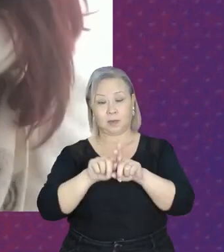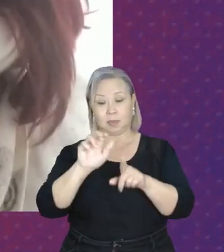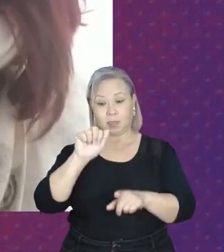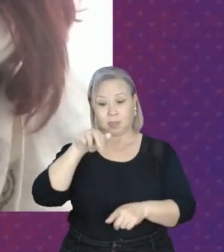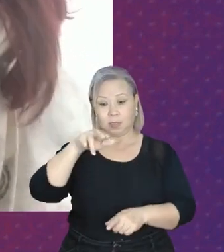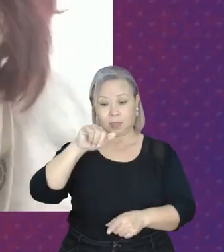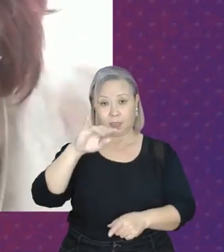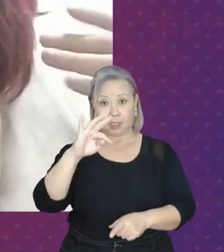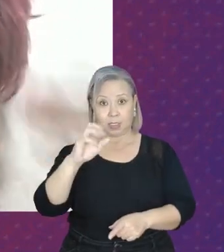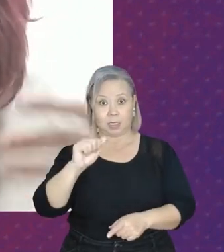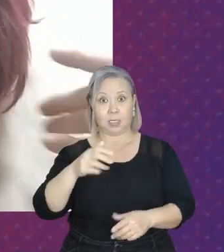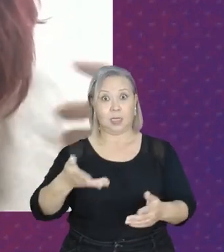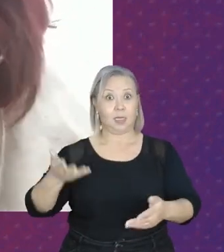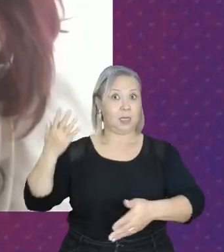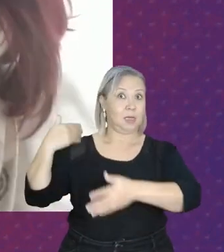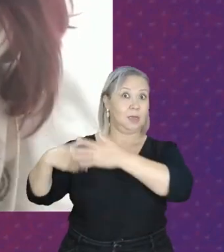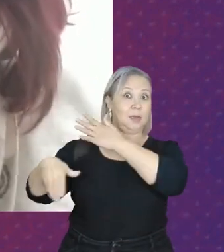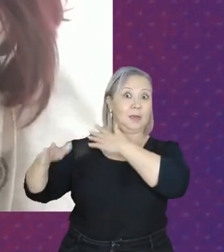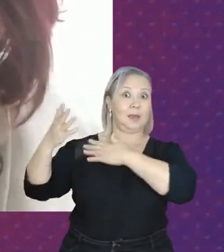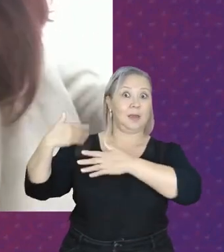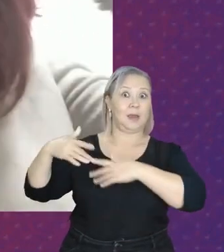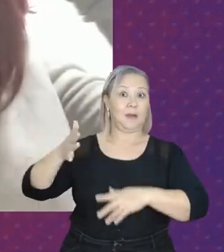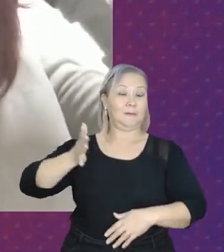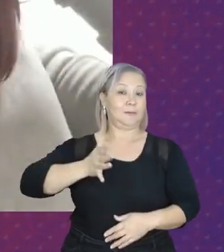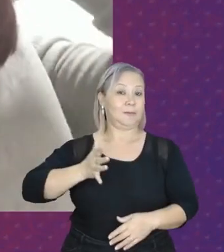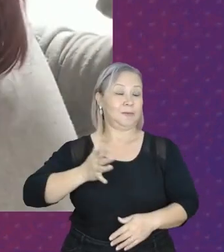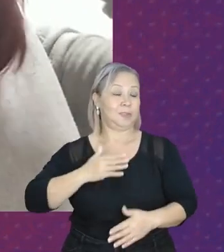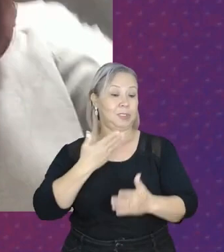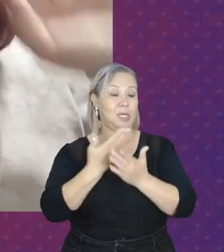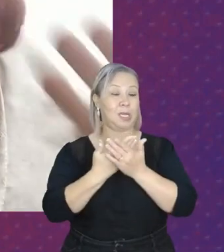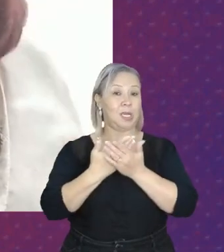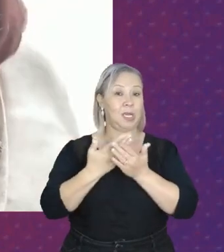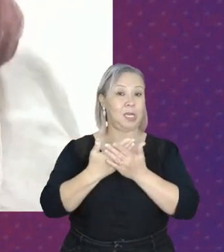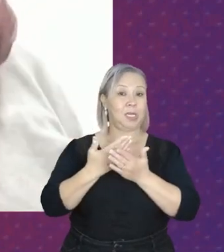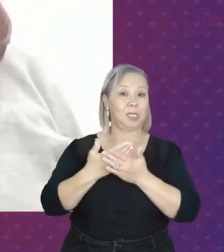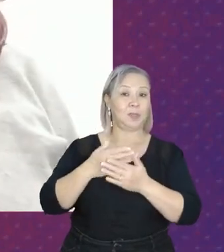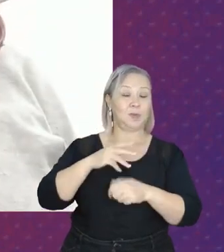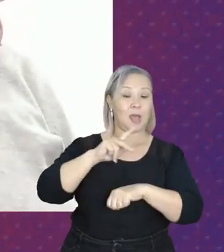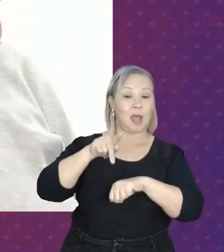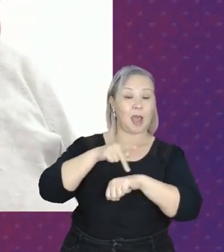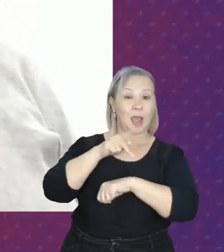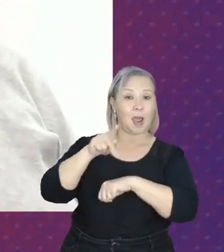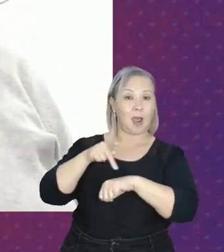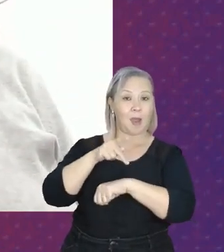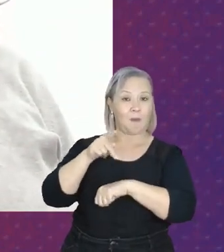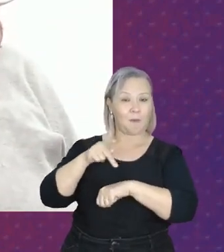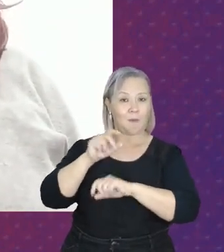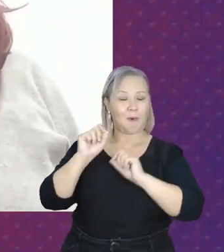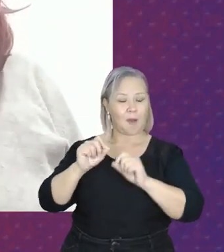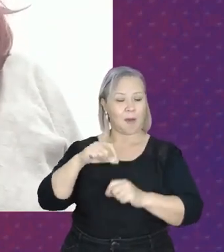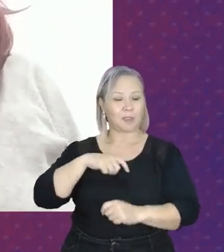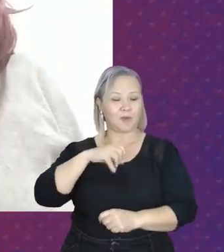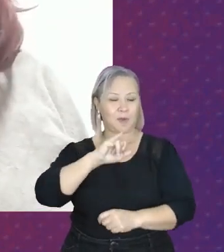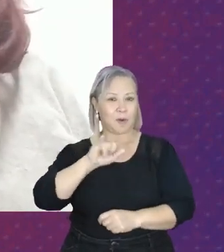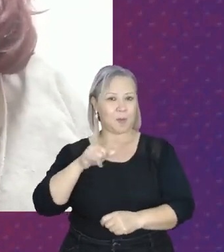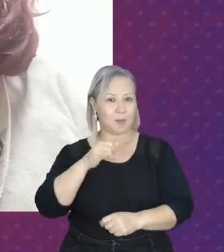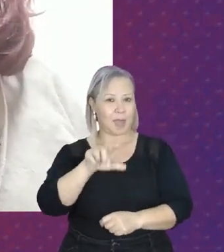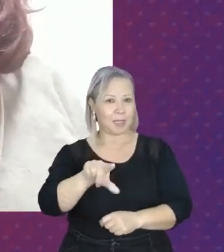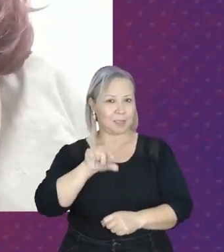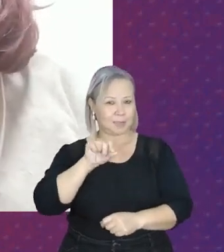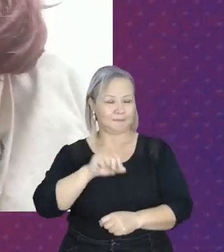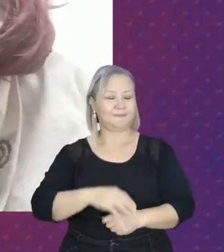burguesia, que estudaram fora, que conseguiram aí se destacar porque tiveram oportunidades